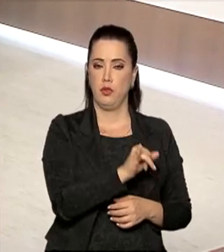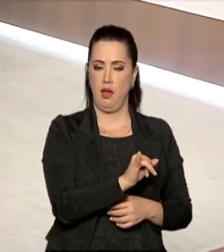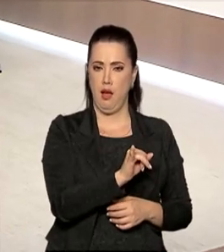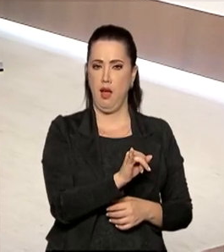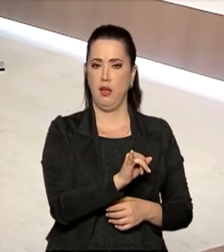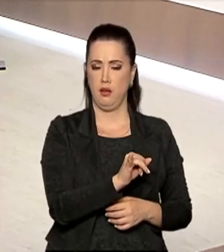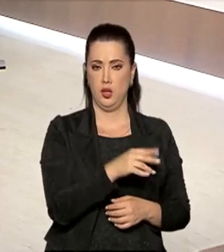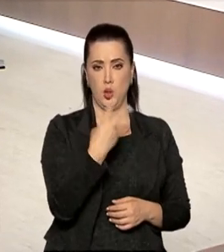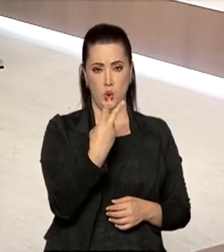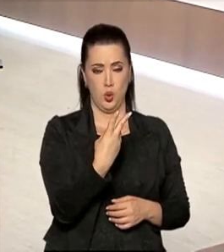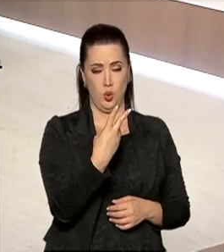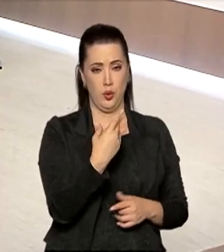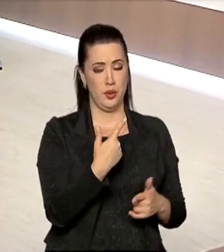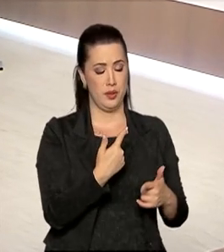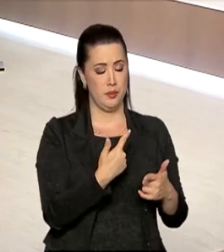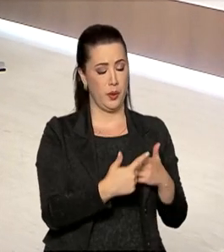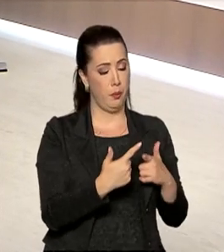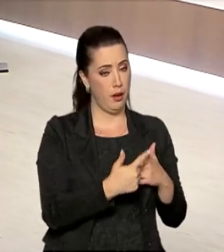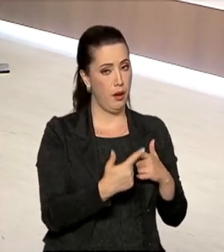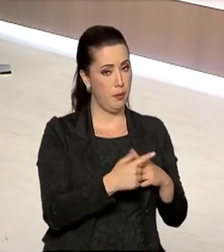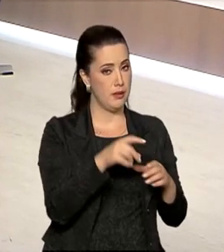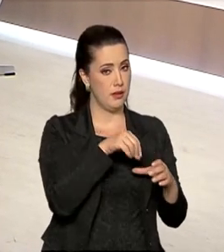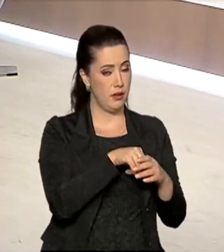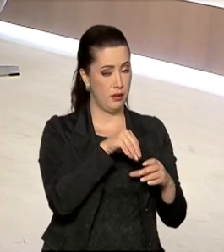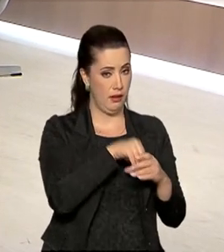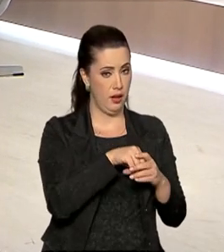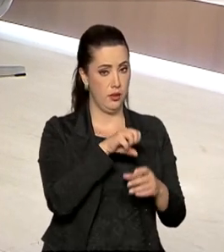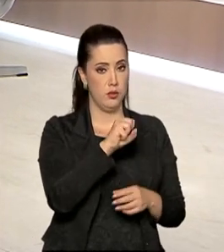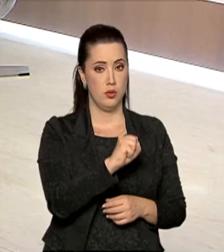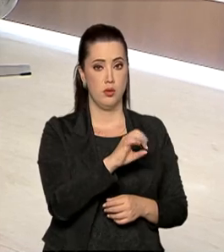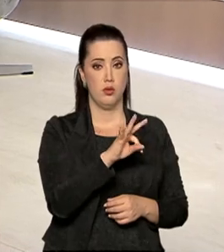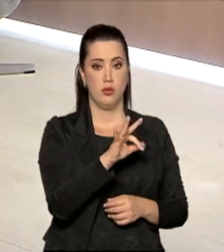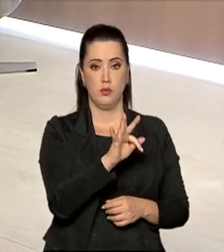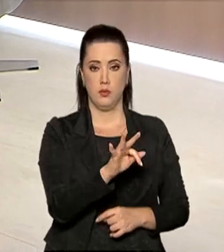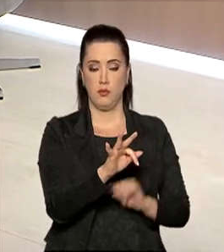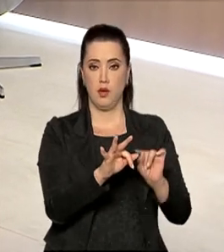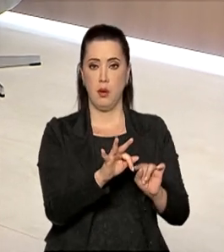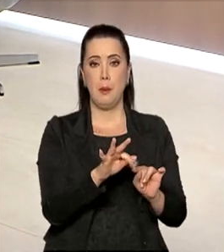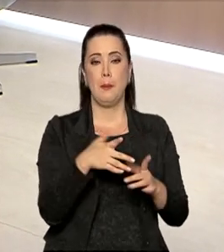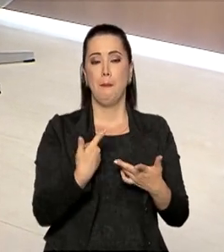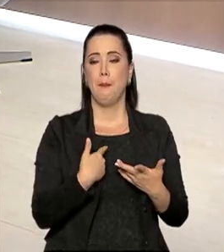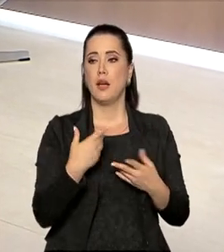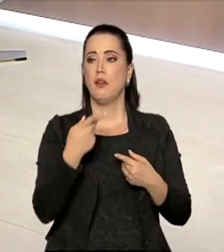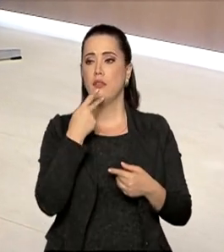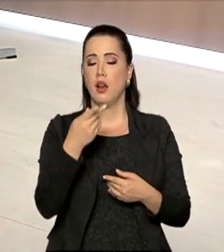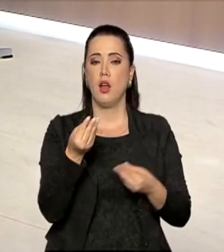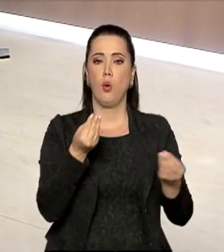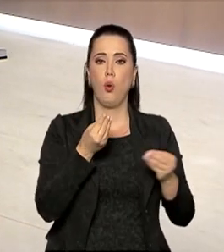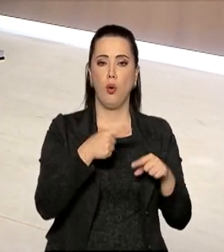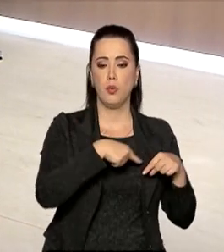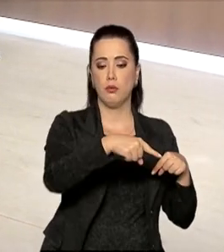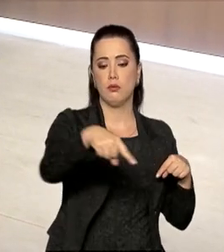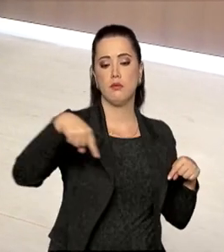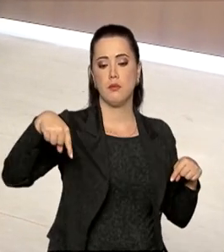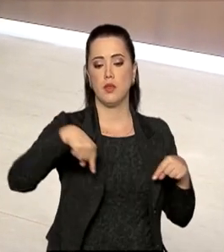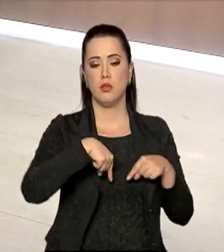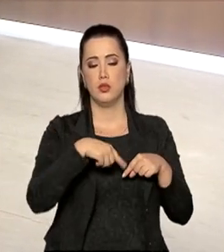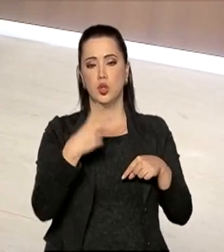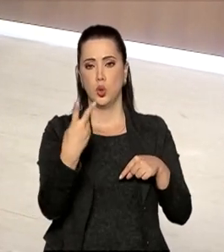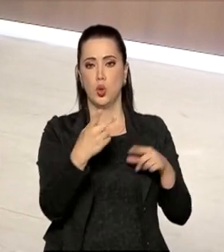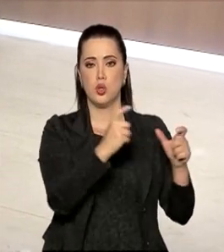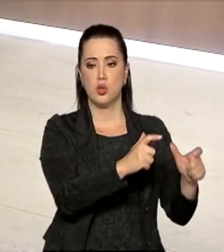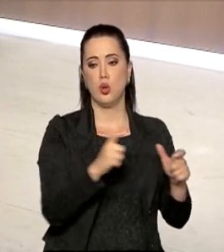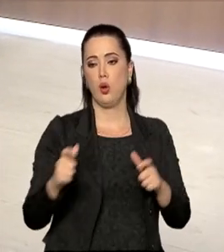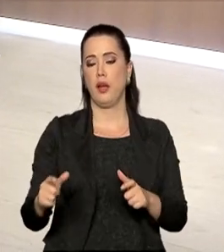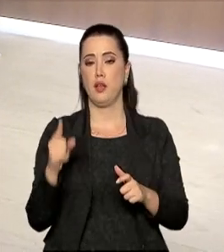para obstar as demarcações de duas terras indígenas. Uma no Paraná e outra